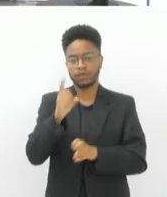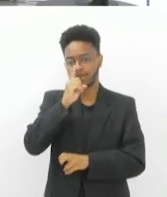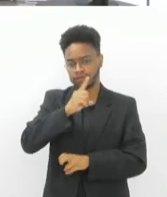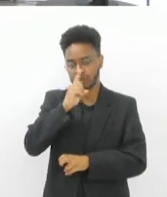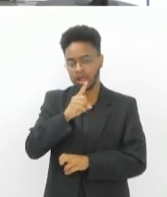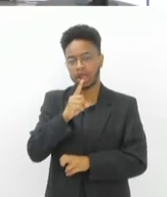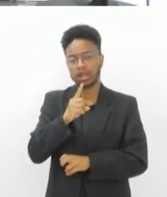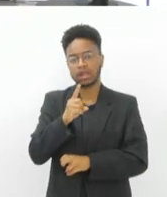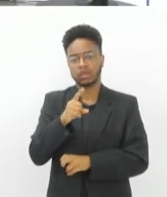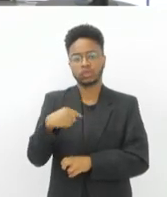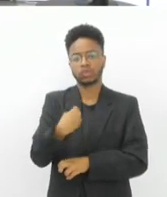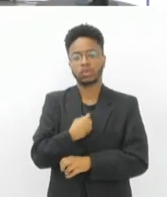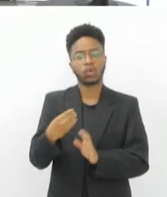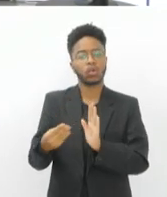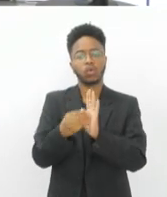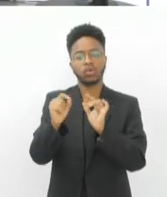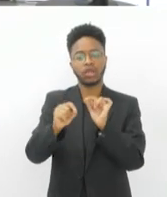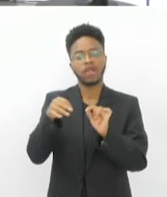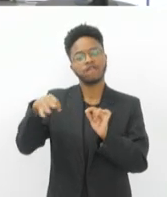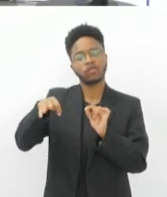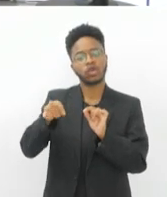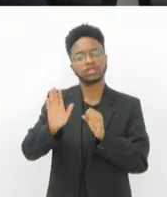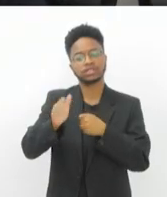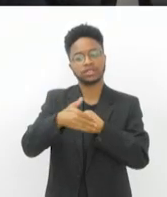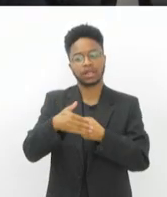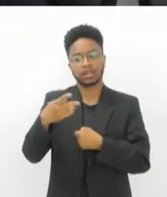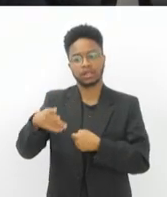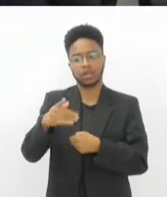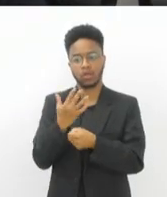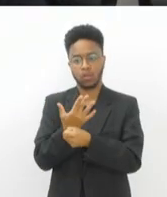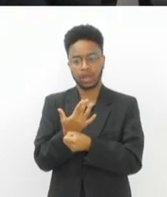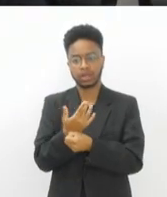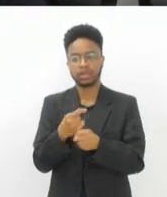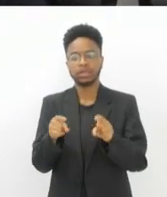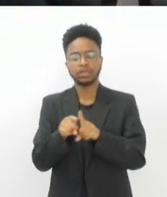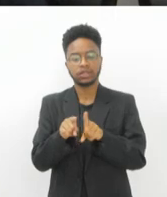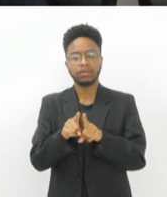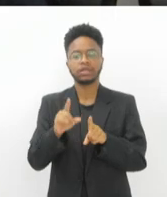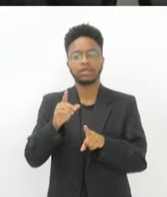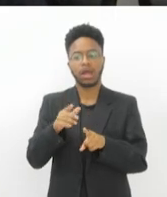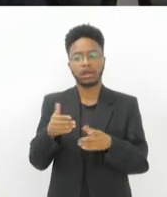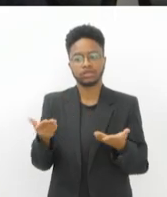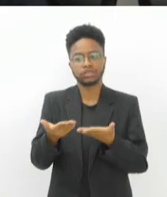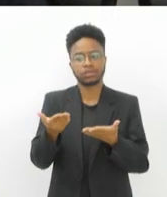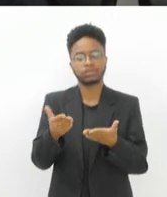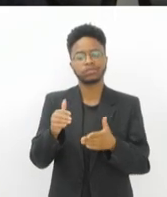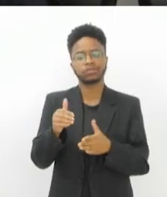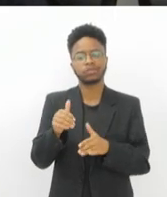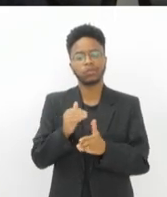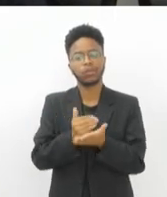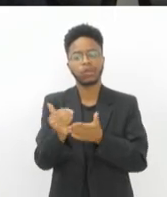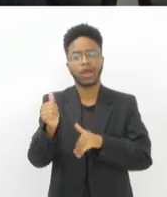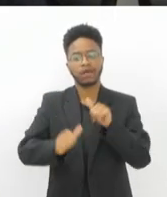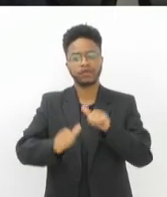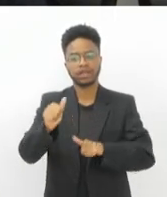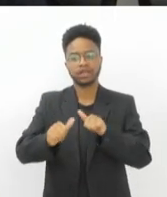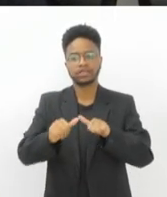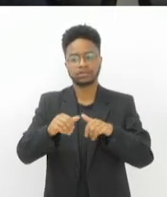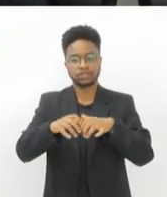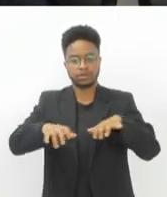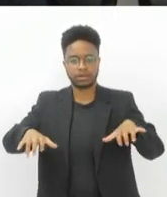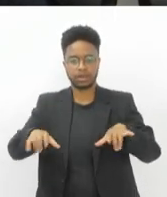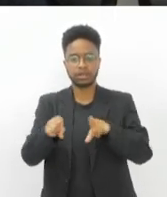foi denominado como Folha Secreta da UERJ e eles estão sendo analisados separadamente. Segundo o MP,